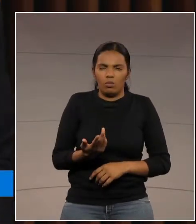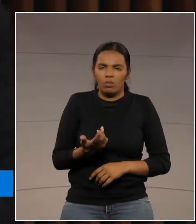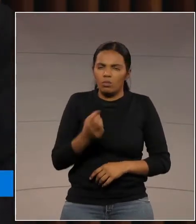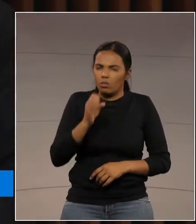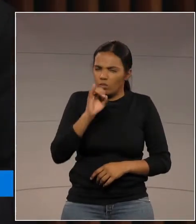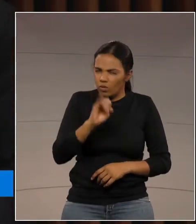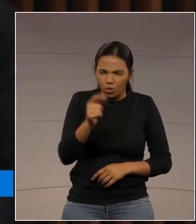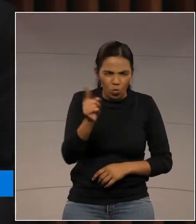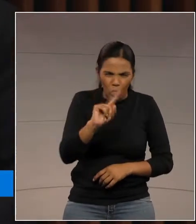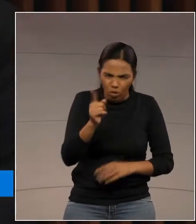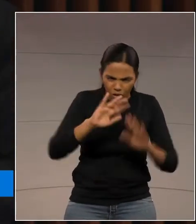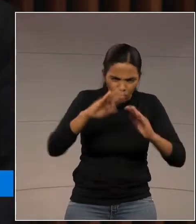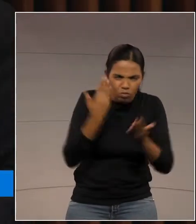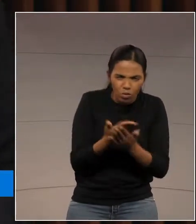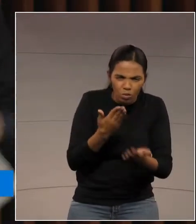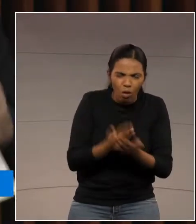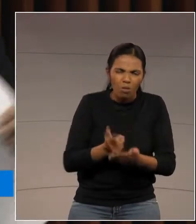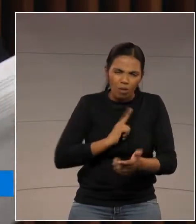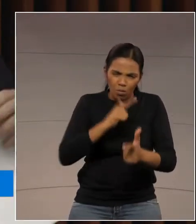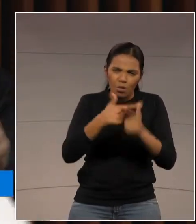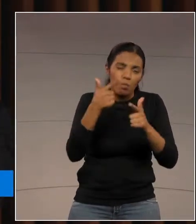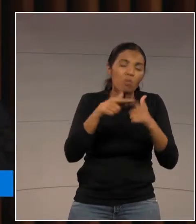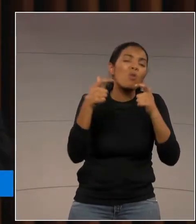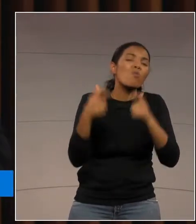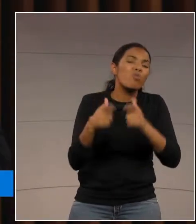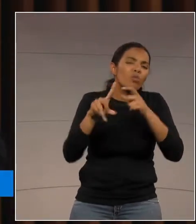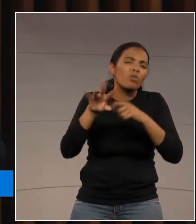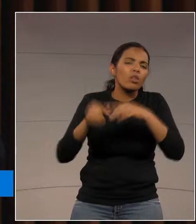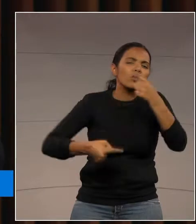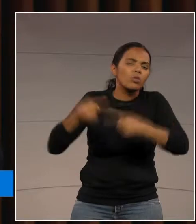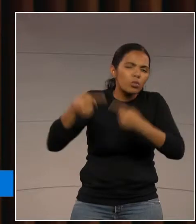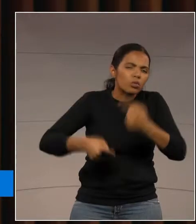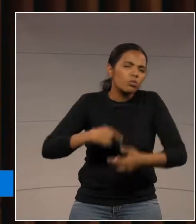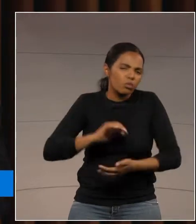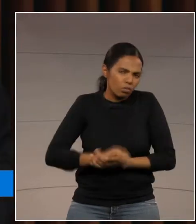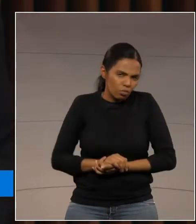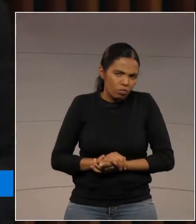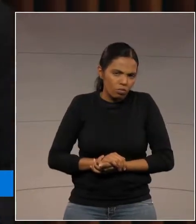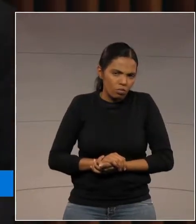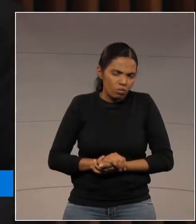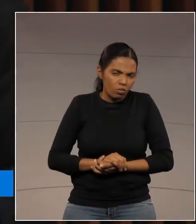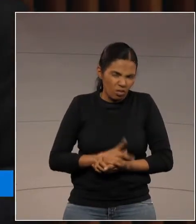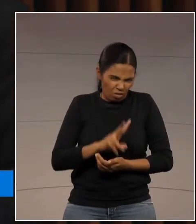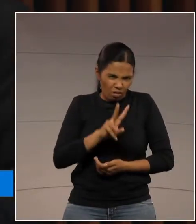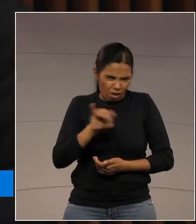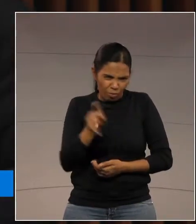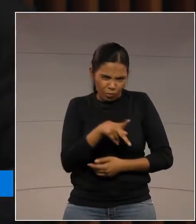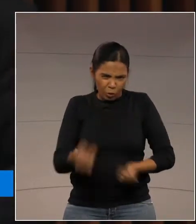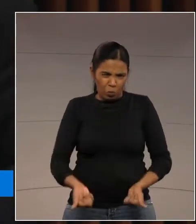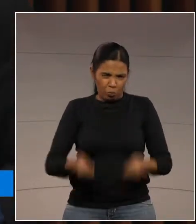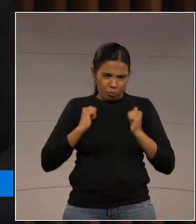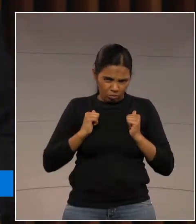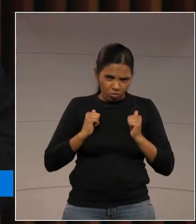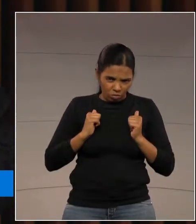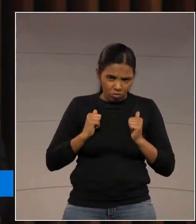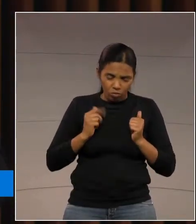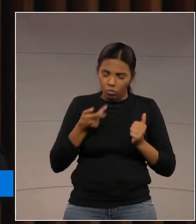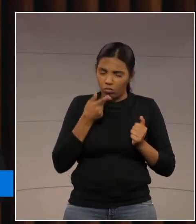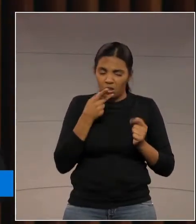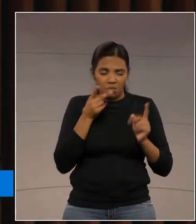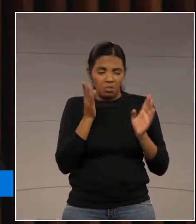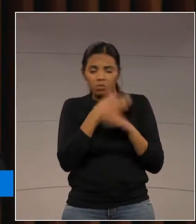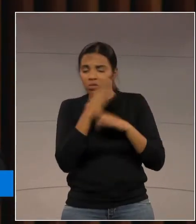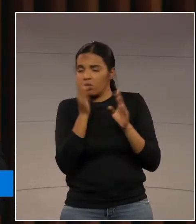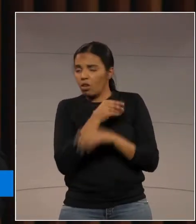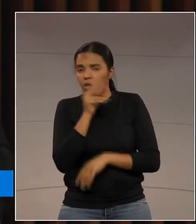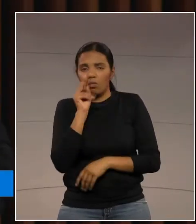escola que nós vamos enfrentar esse problema, aonde será? Será na omissão? fazer de conta